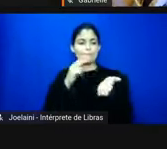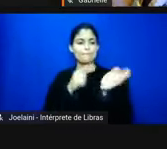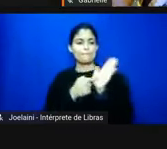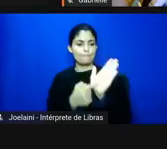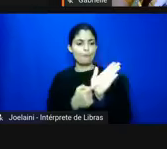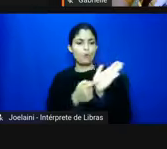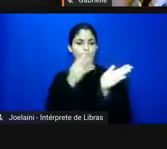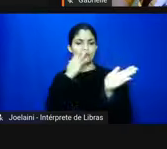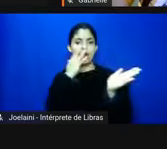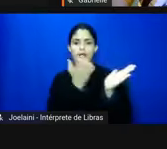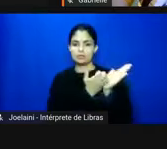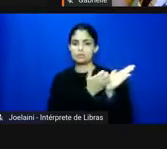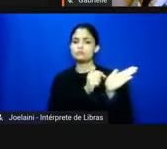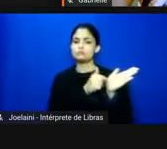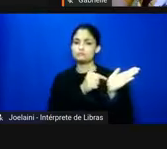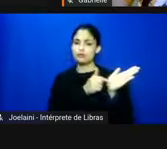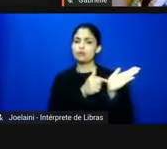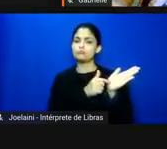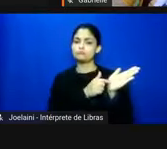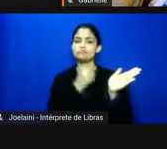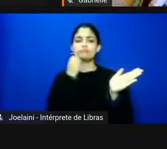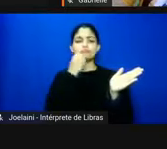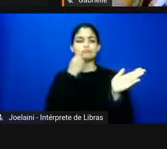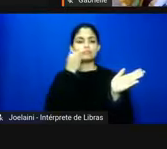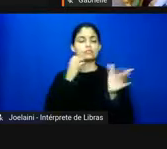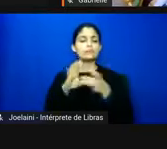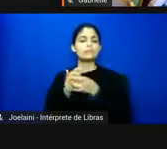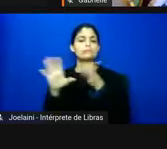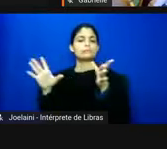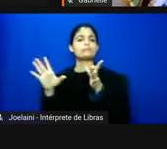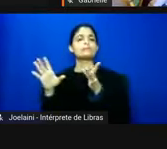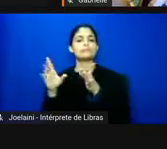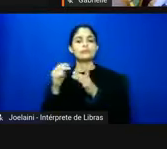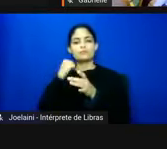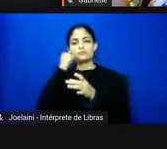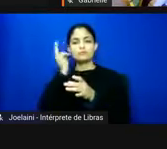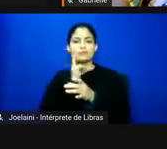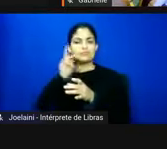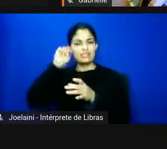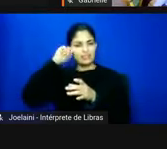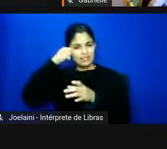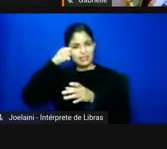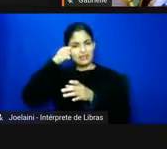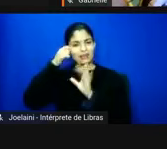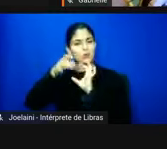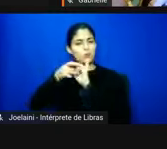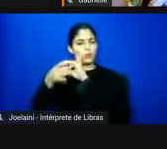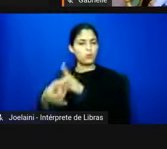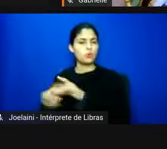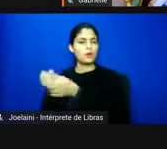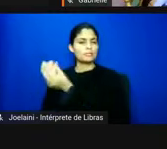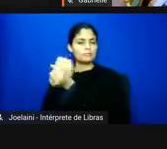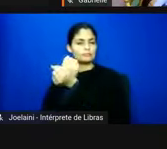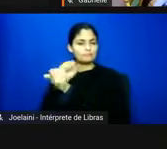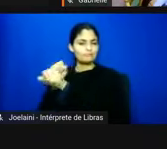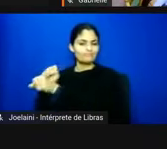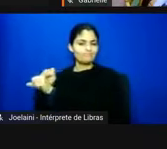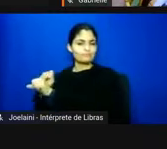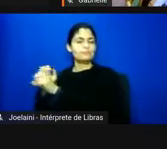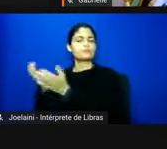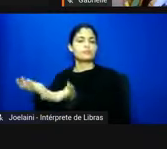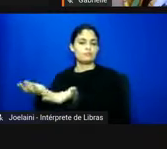liberdade negra ainda em contexto de escravidão isso para mim é fundamental né porque se o